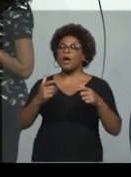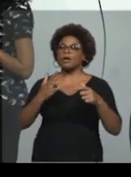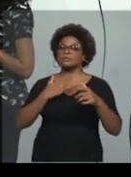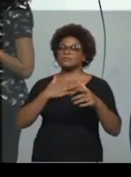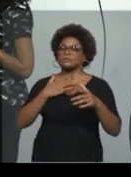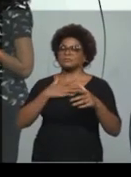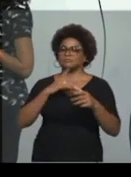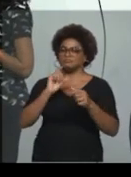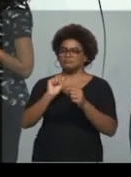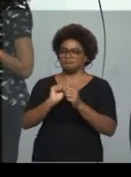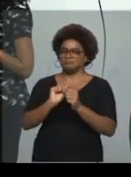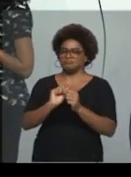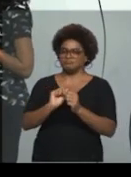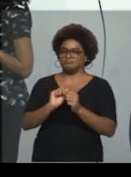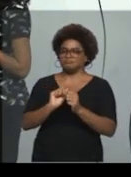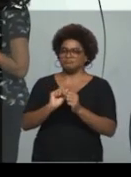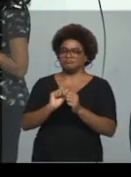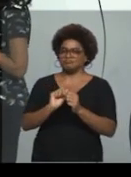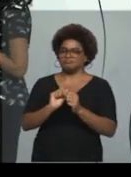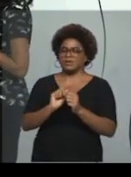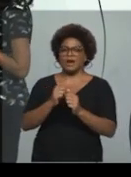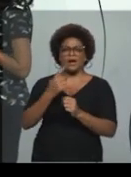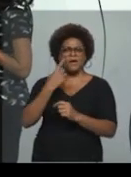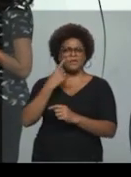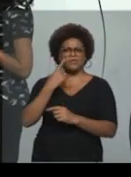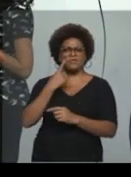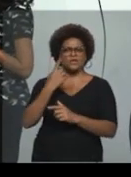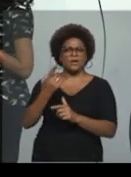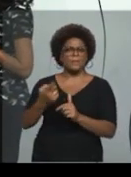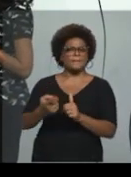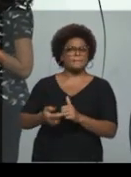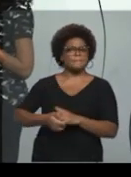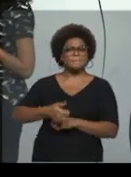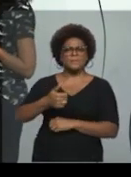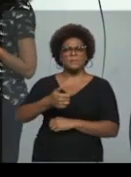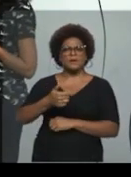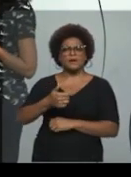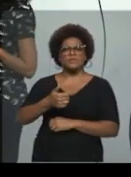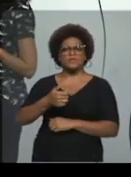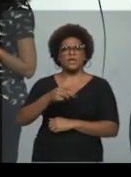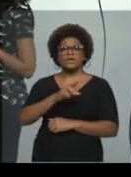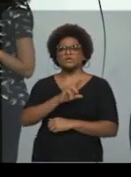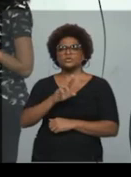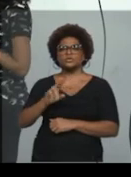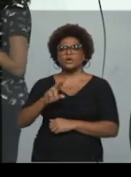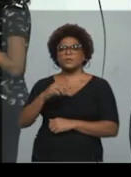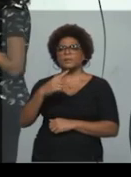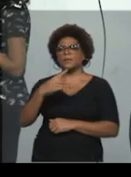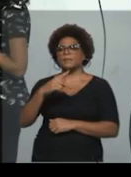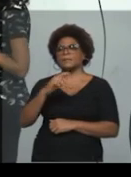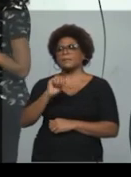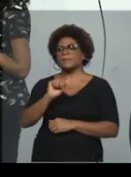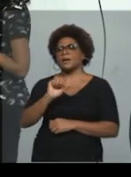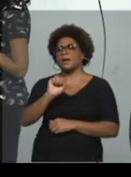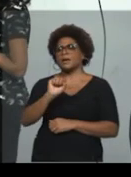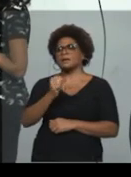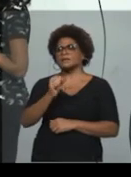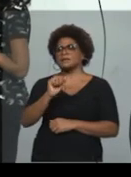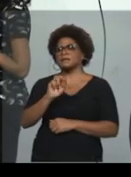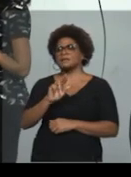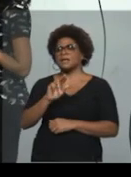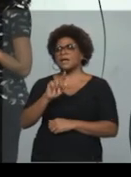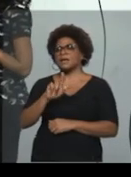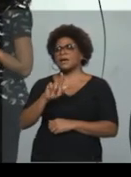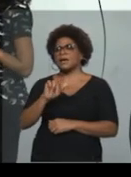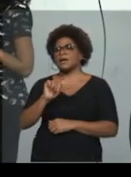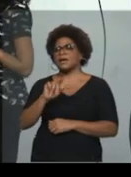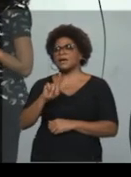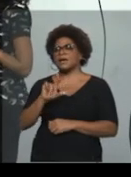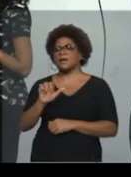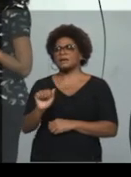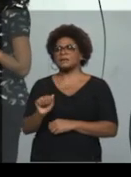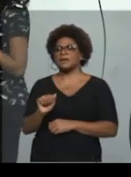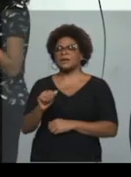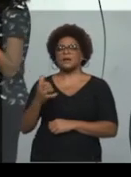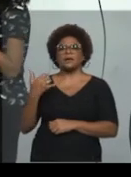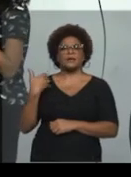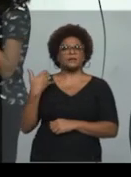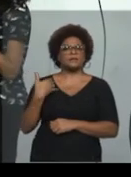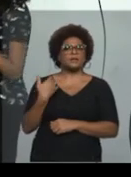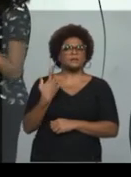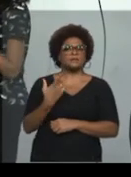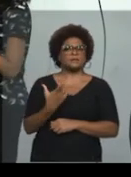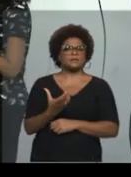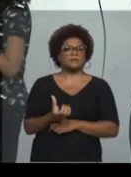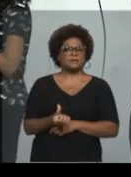nome Pazárgada quando tinha os meus 16 anos e foi num alto grego.